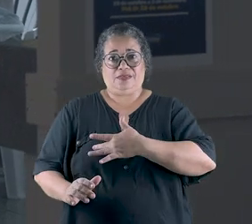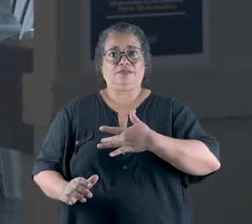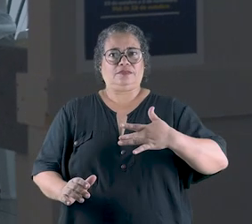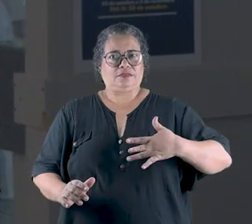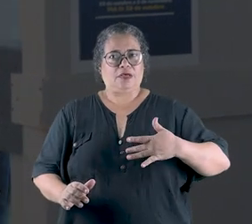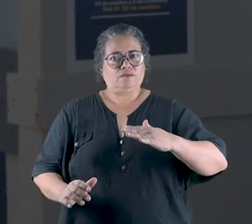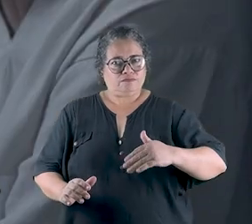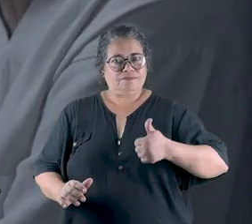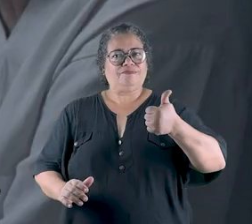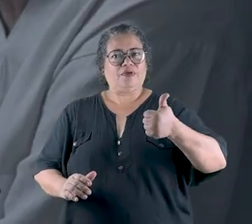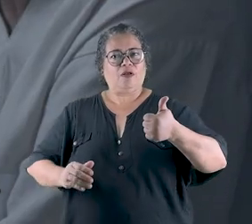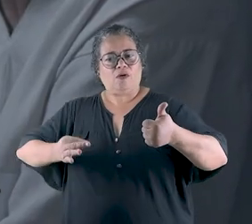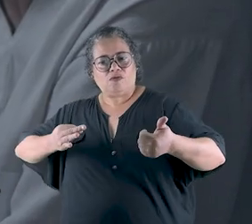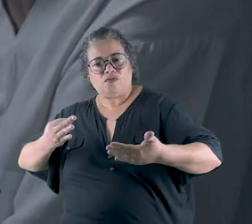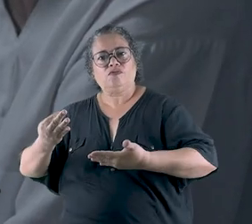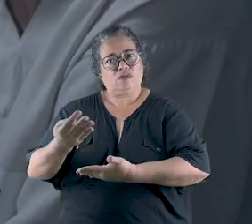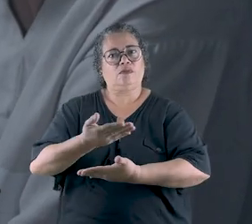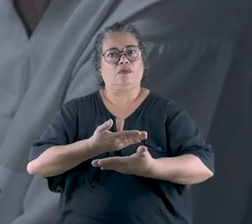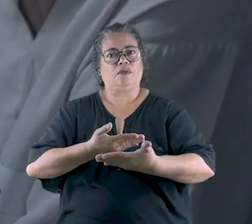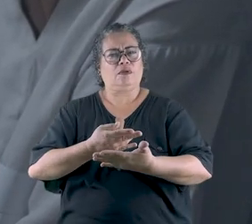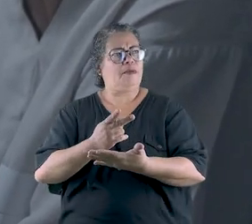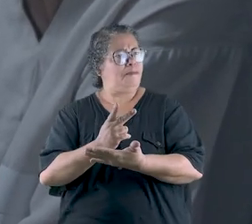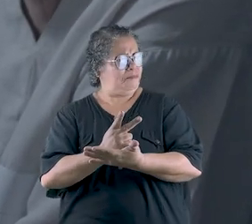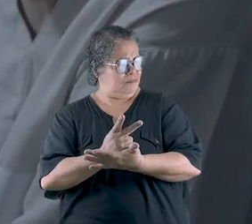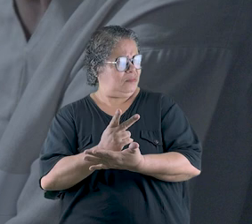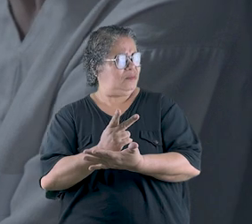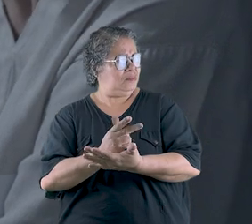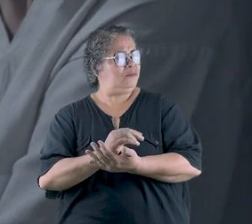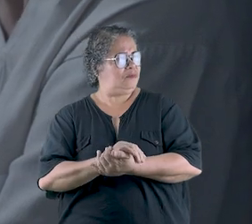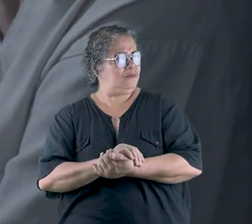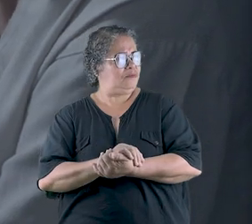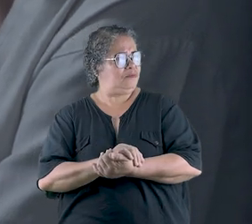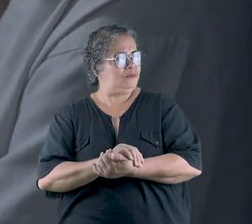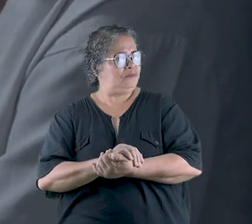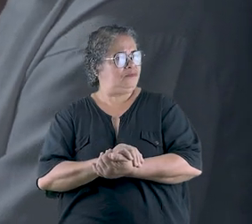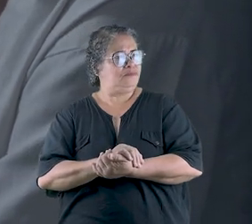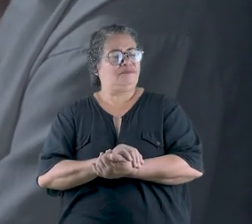Eu faria de tudo pra ela não estar aqui. Faria tudo mesmo?